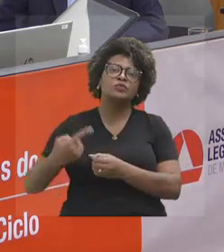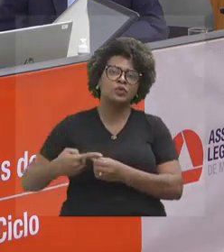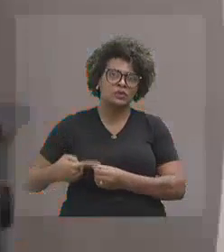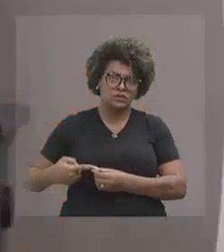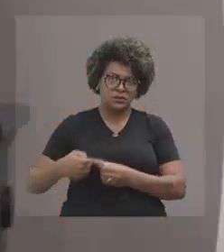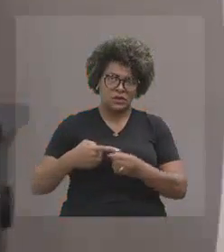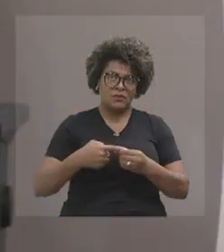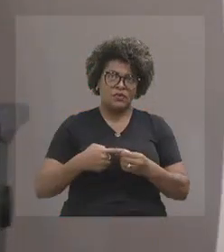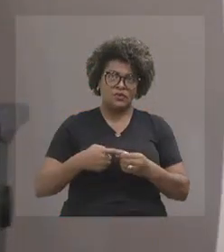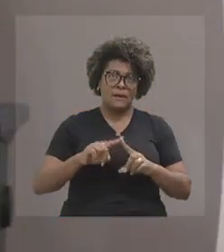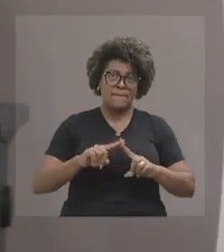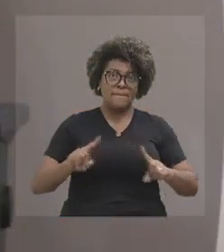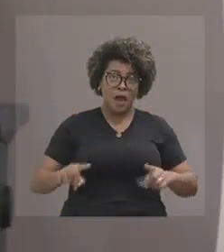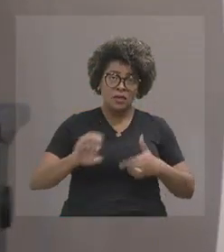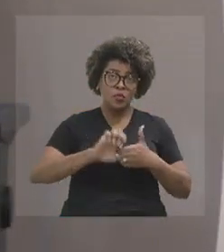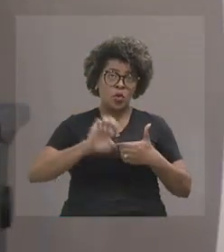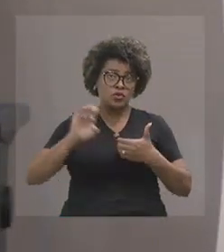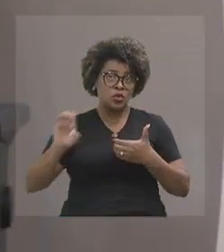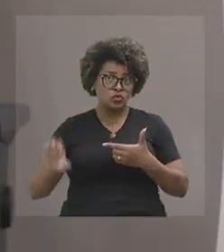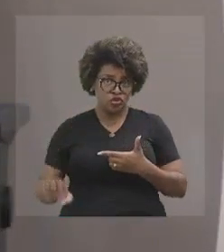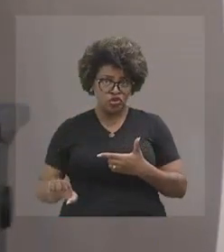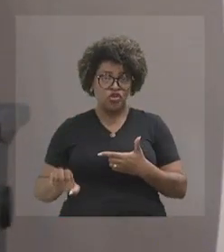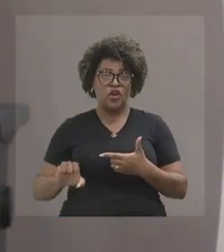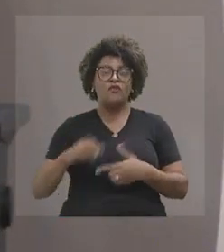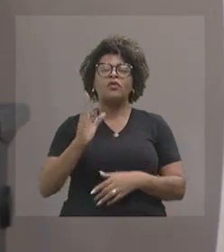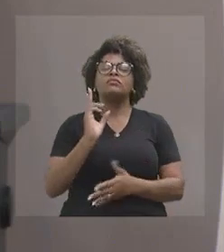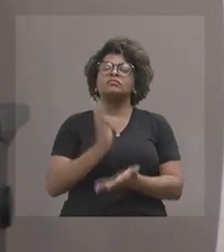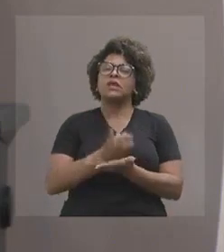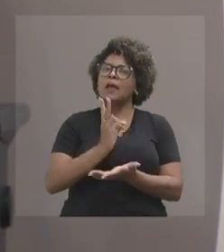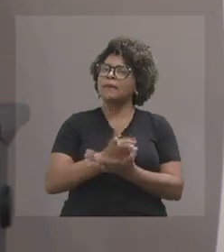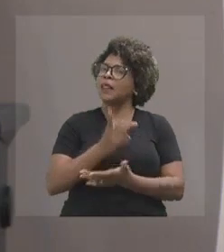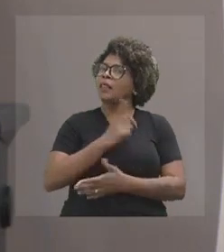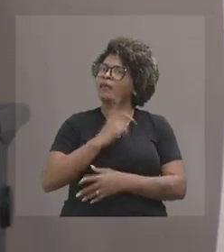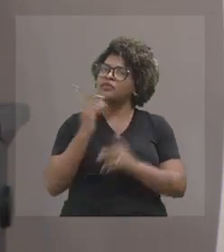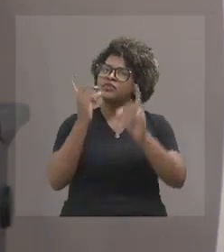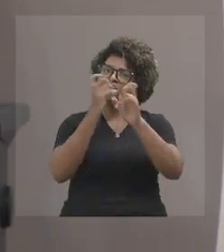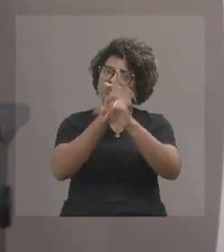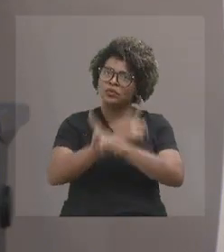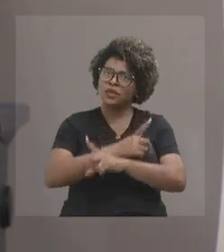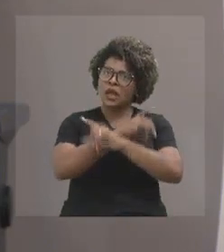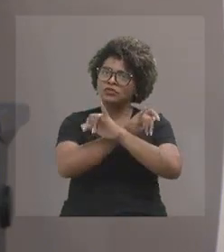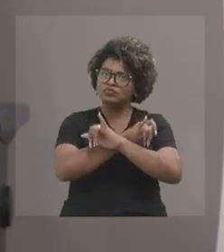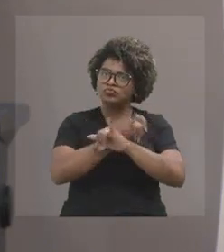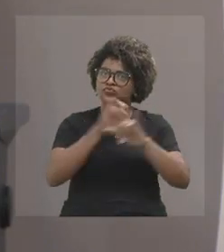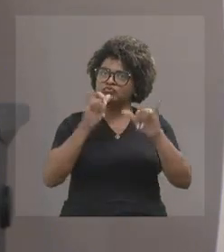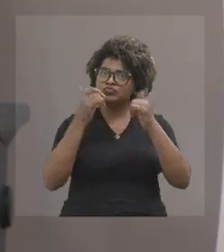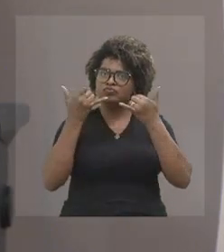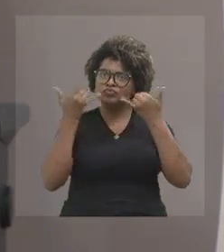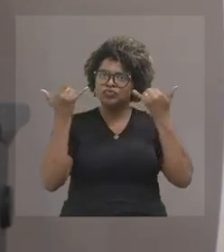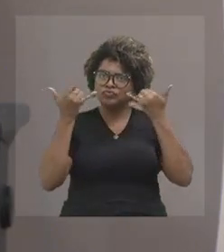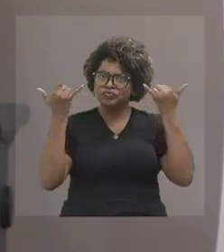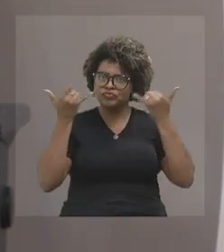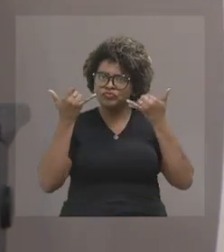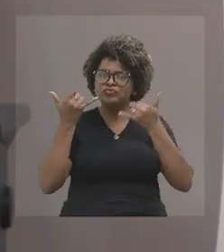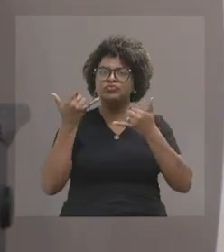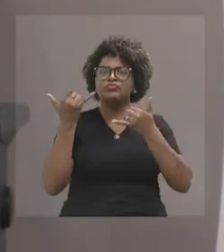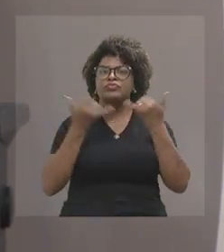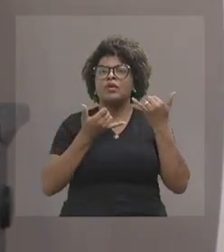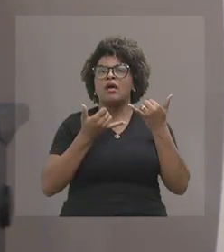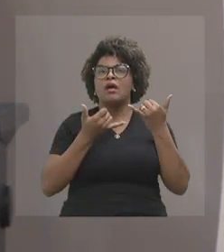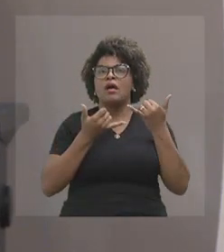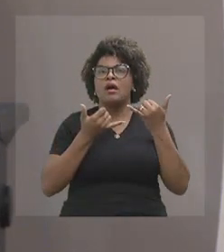o executivo sempre teve muita dificuldade disso, e o governador identificou isso com a equipe dele.